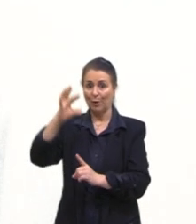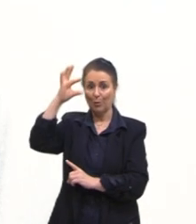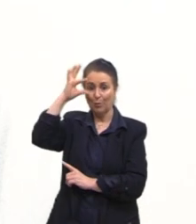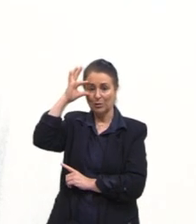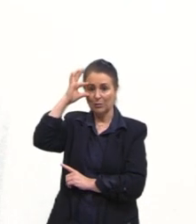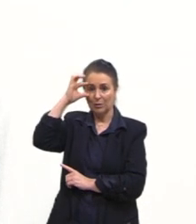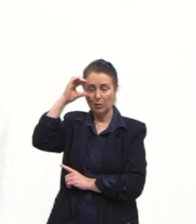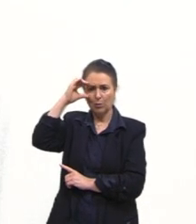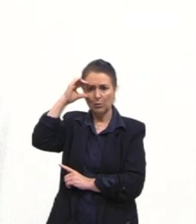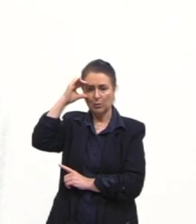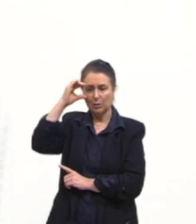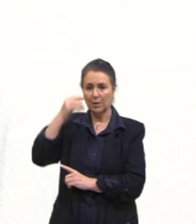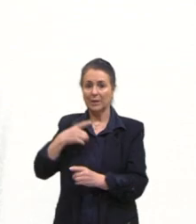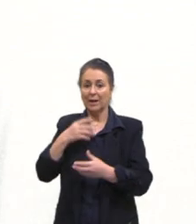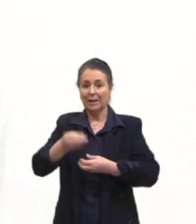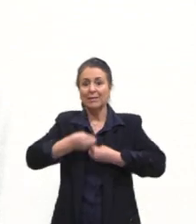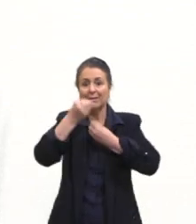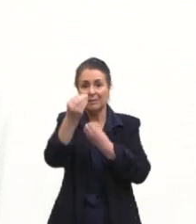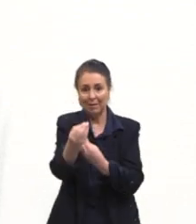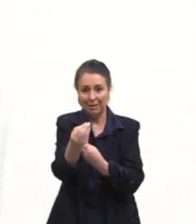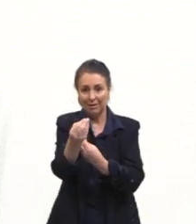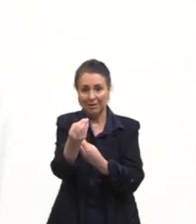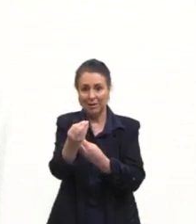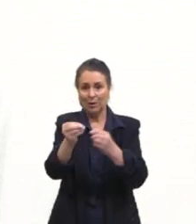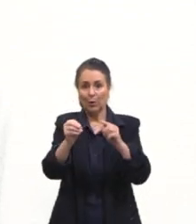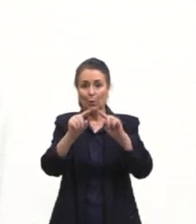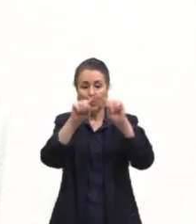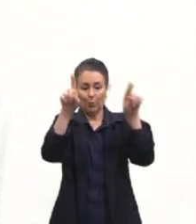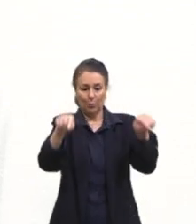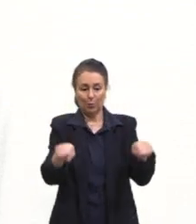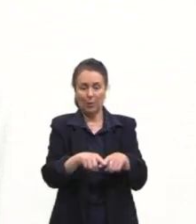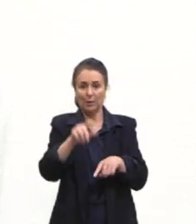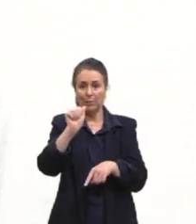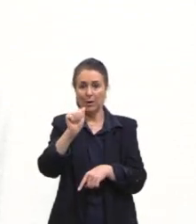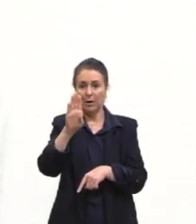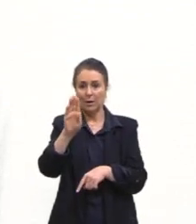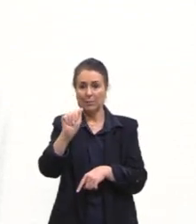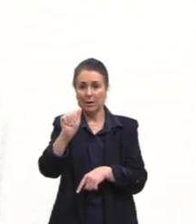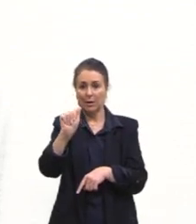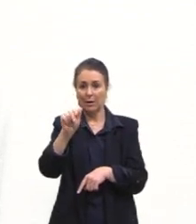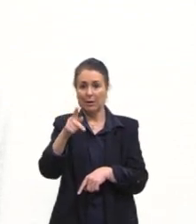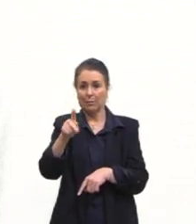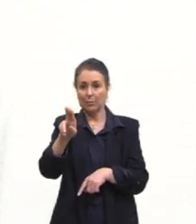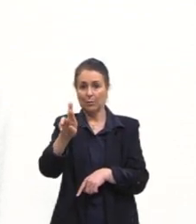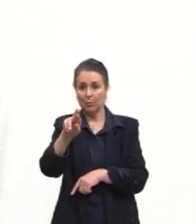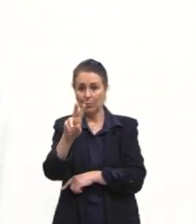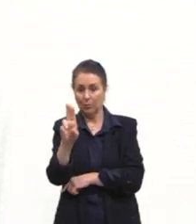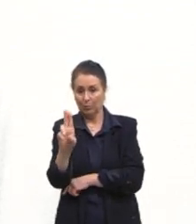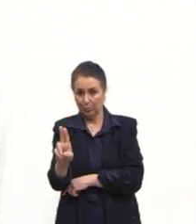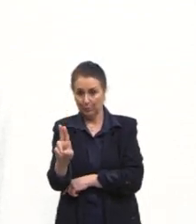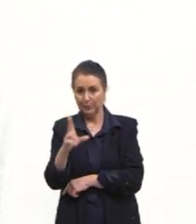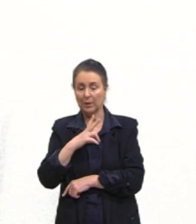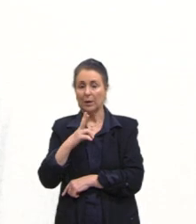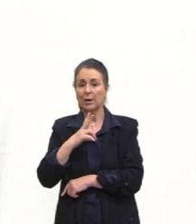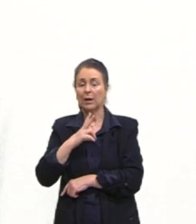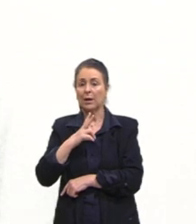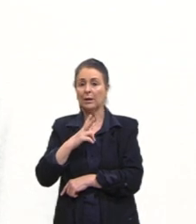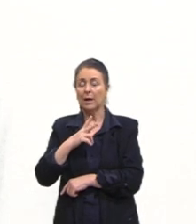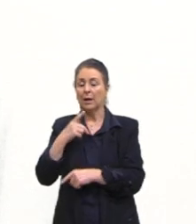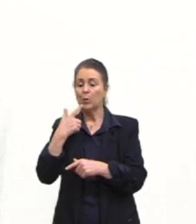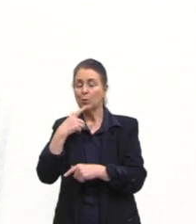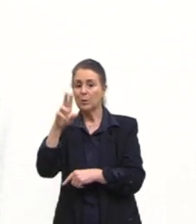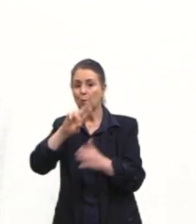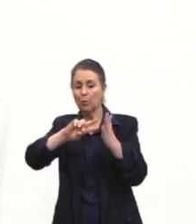com essa obra, a Bapuru, que é uma junção ali do vocabulário tupi e faz menção